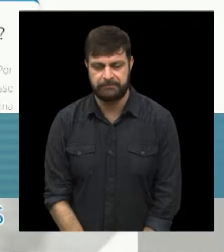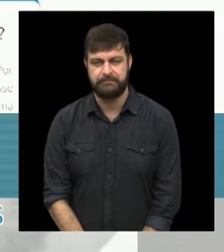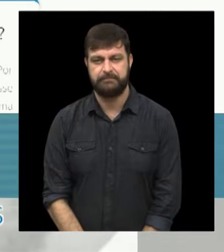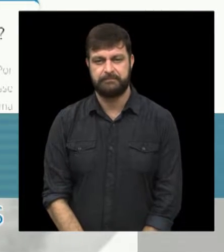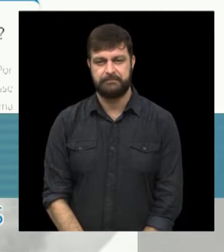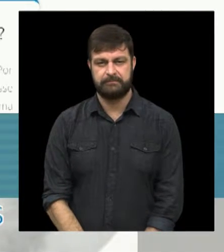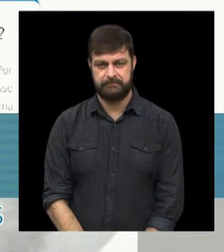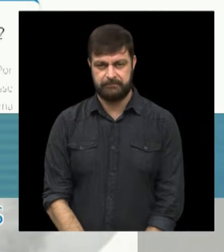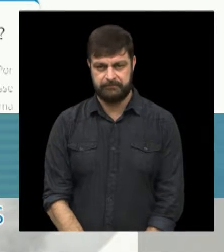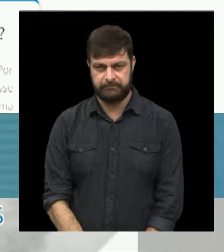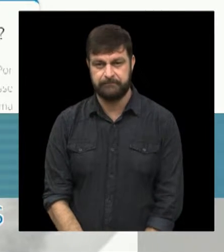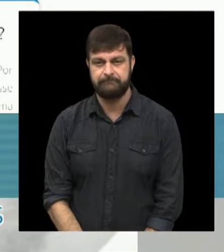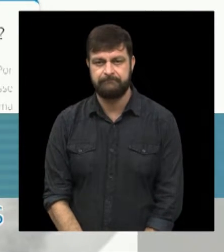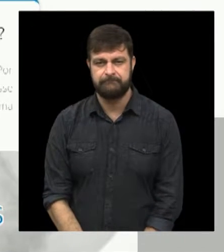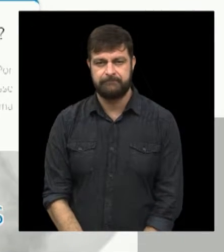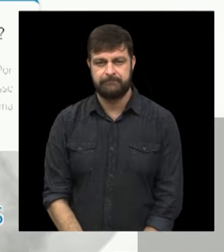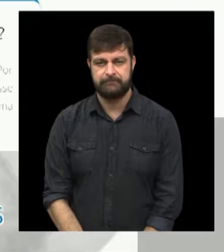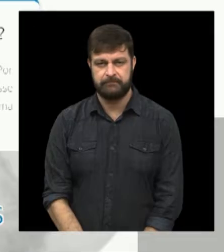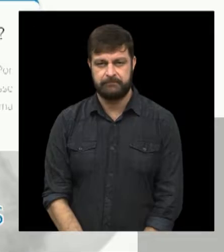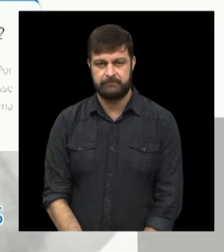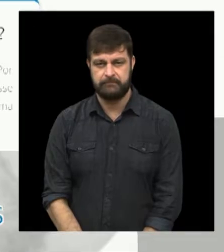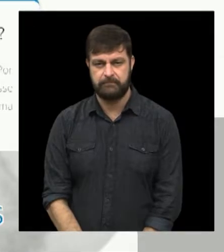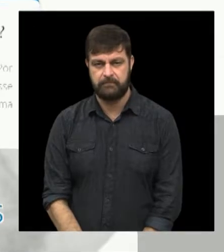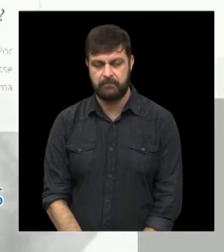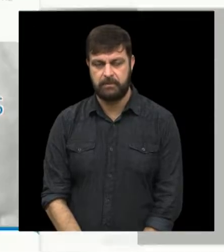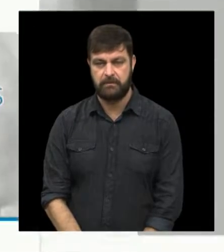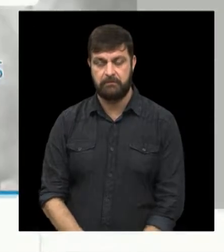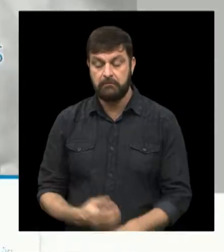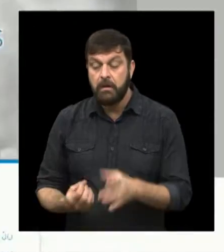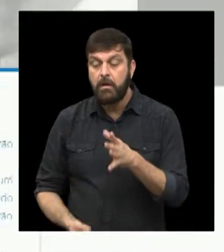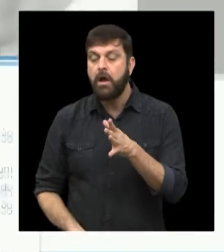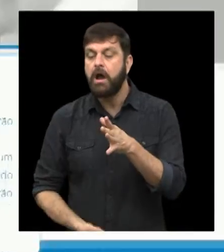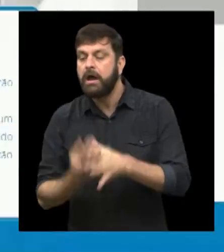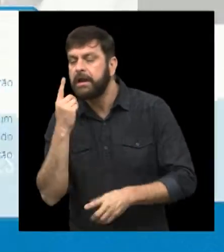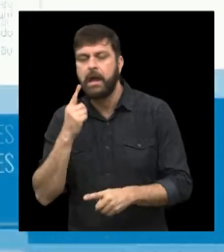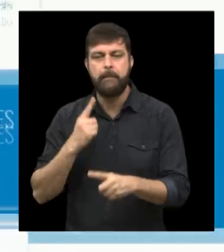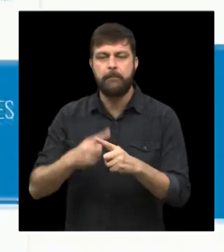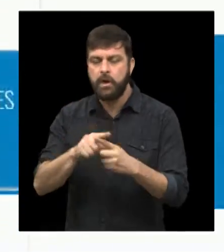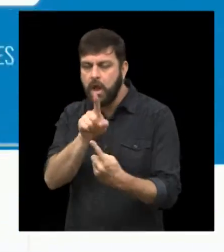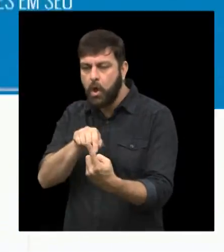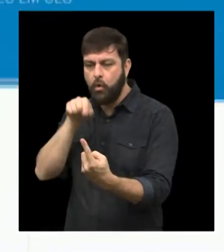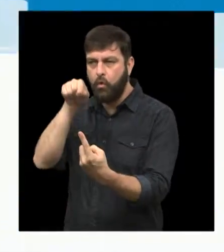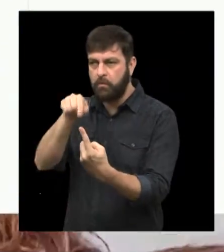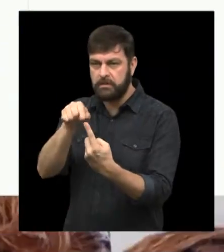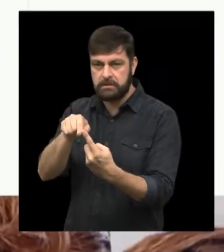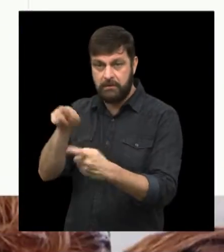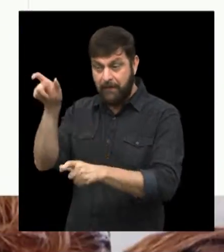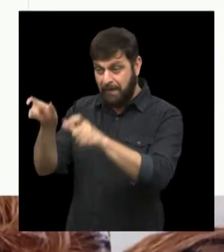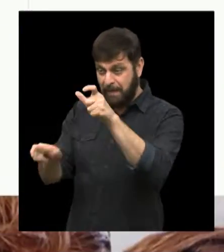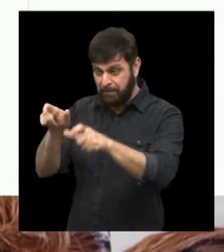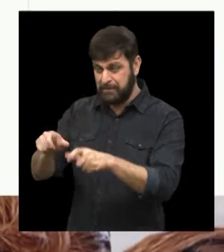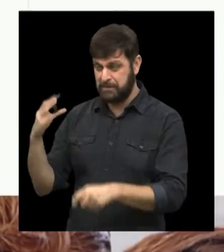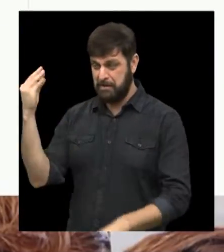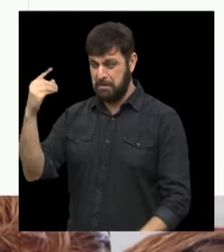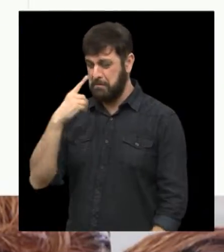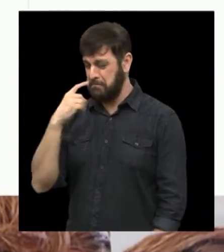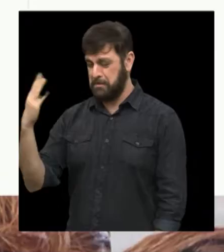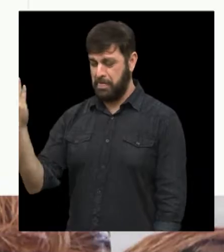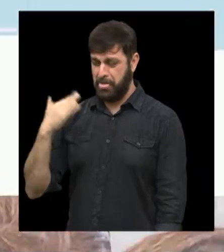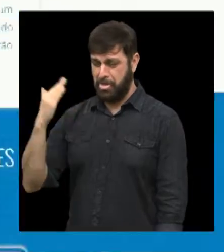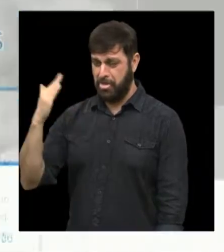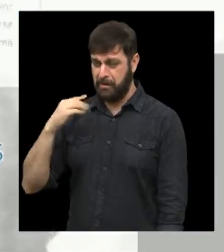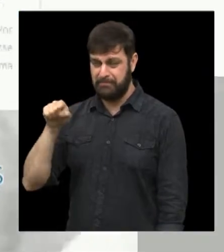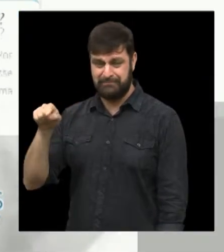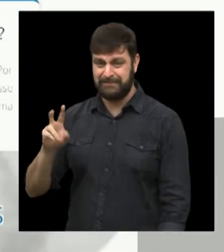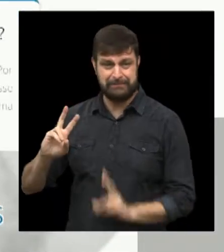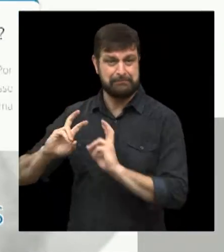site Bom Hálito Help.com.br foi criado justamente para poder ajudar alguém que sofre com o problema, mas